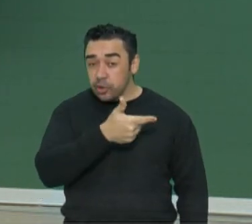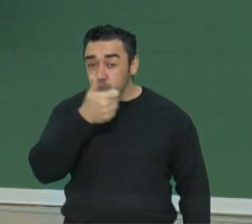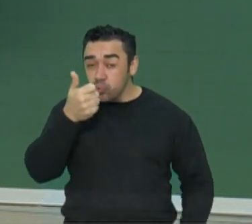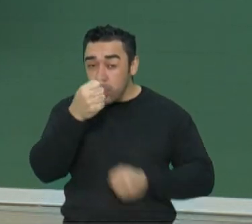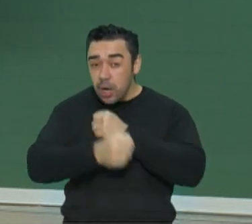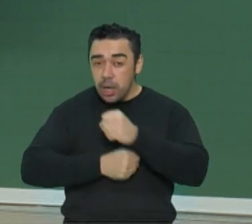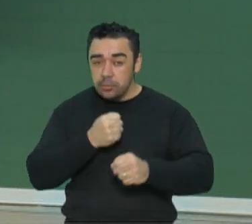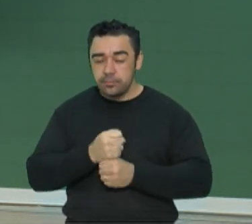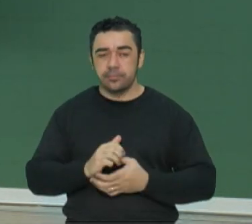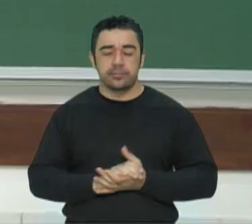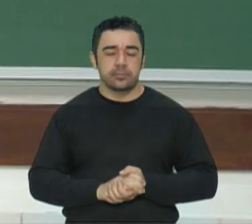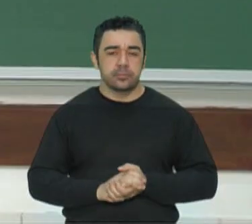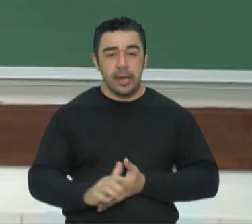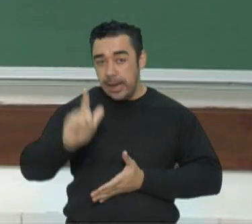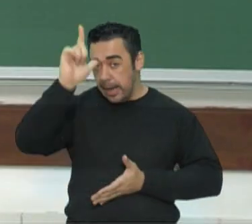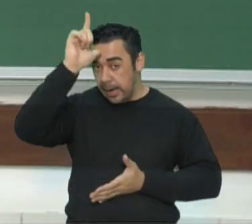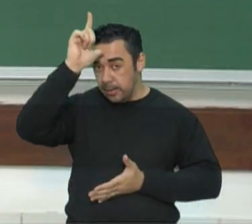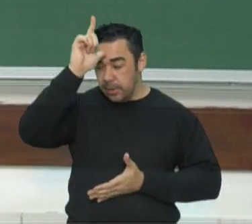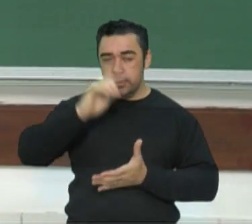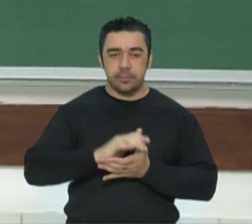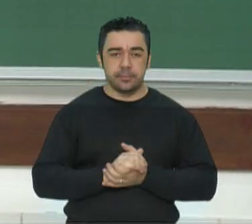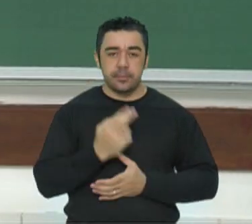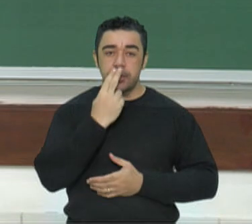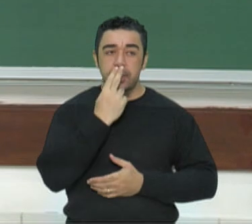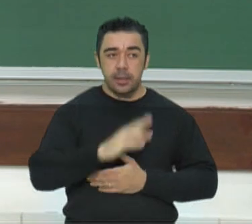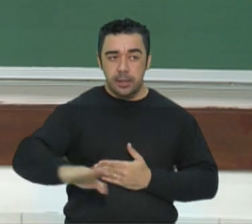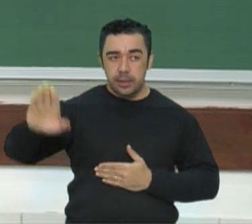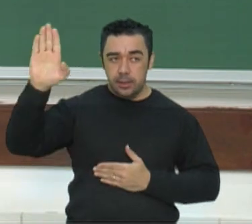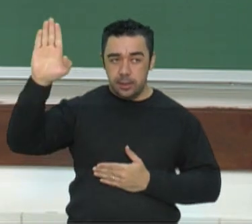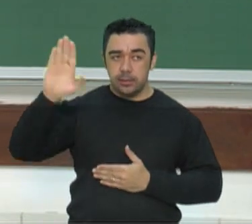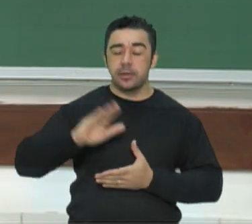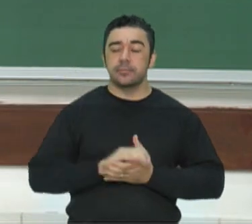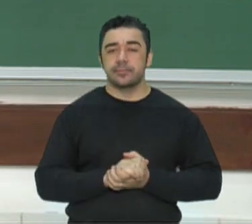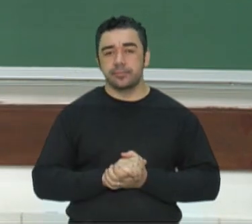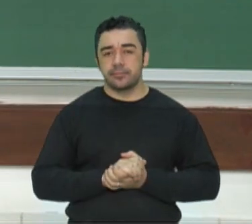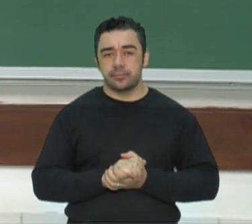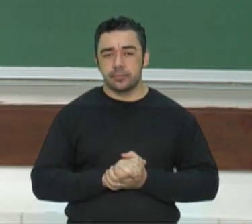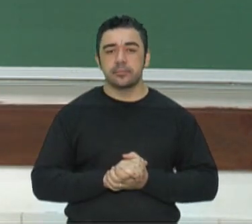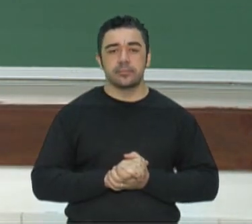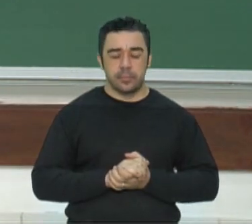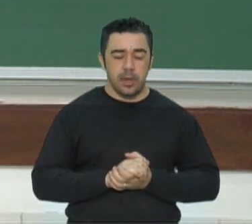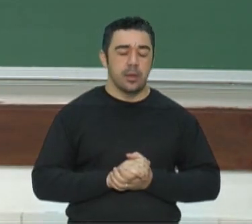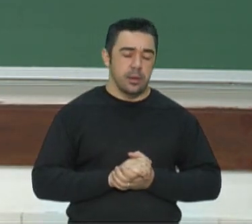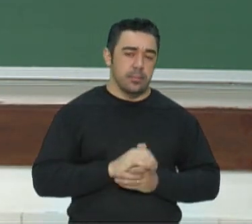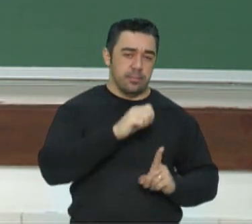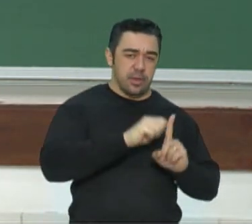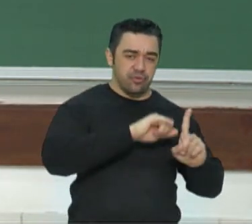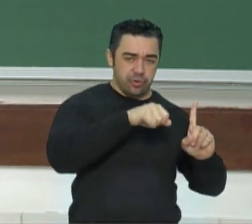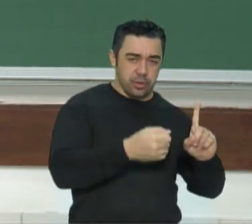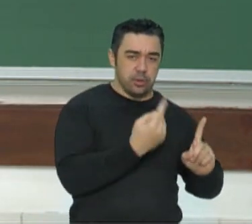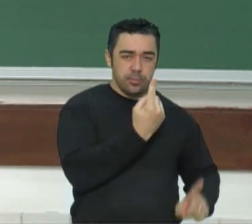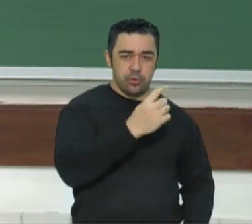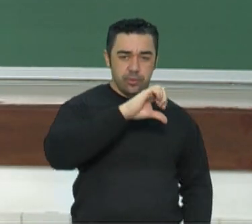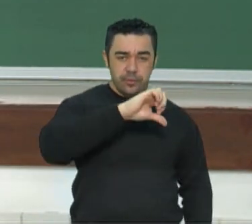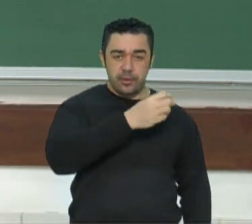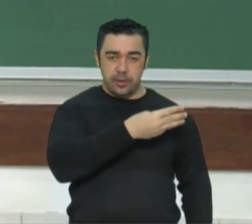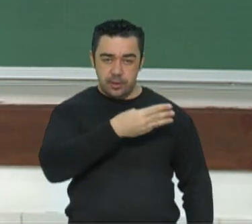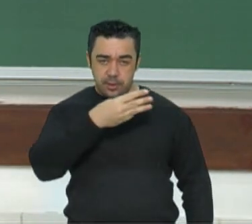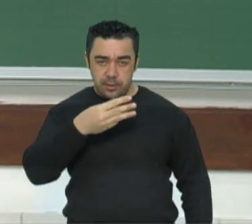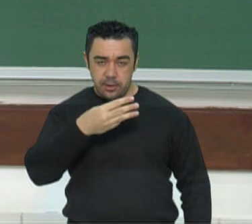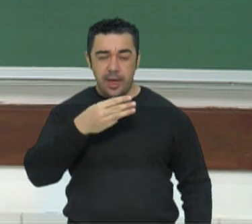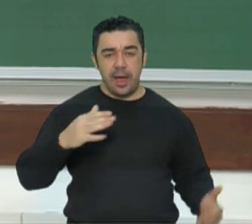Alemanha, o líder Adolf Hitler, que governou de janeiro de 1933 até abril de